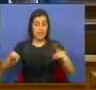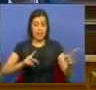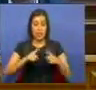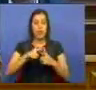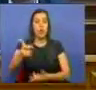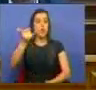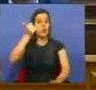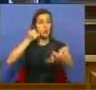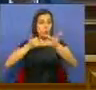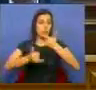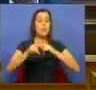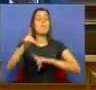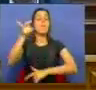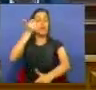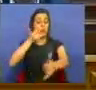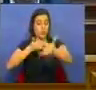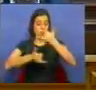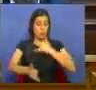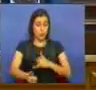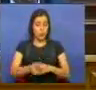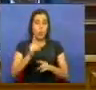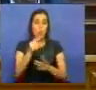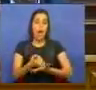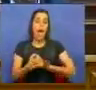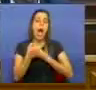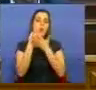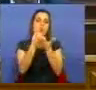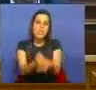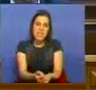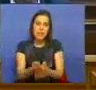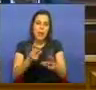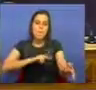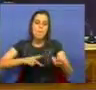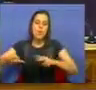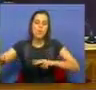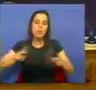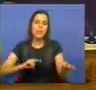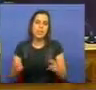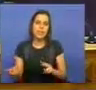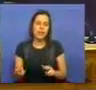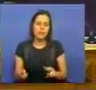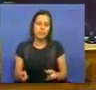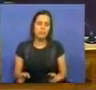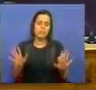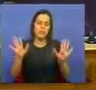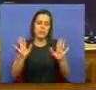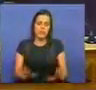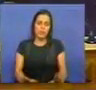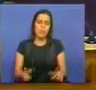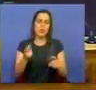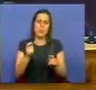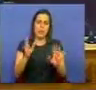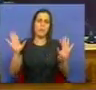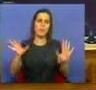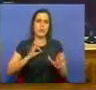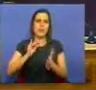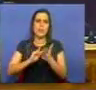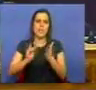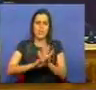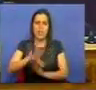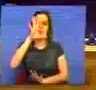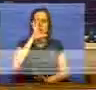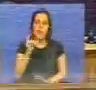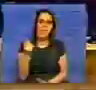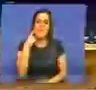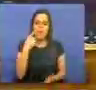substituído por um auxílio à mobilidade. Vamos parar um bocadinho, Sr. Secretário de Estado,